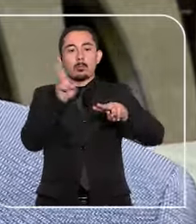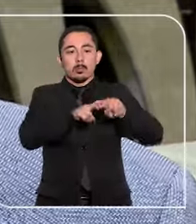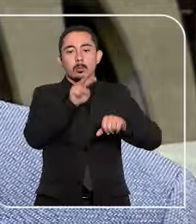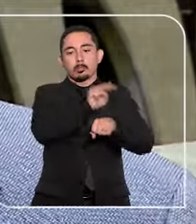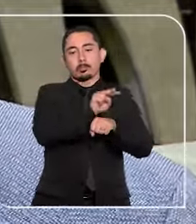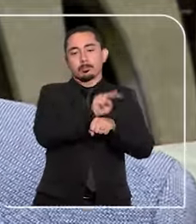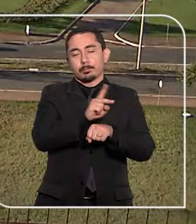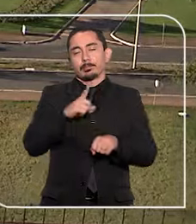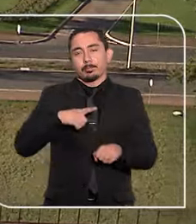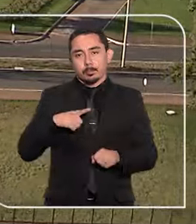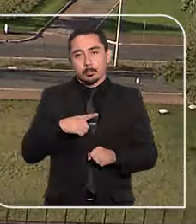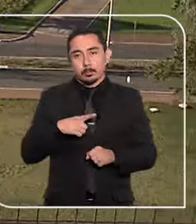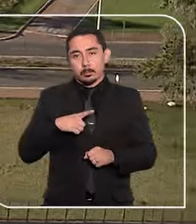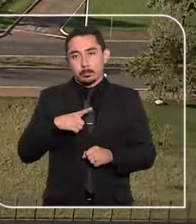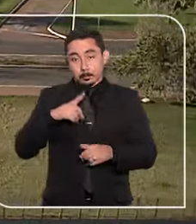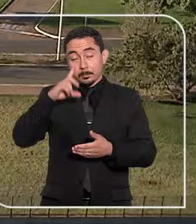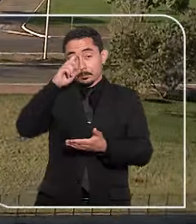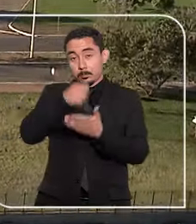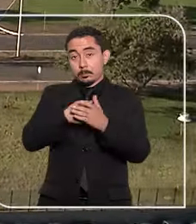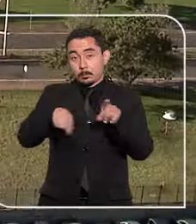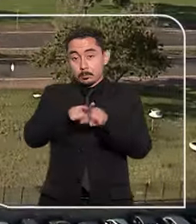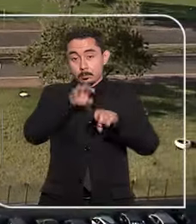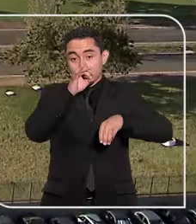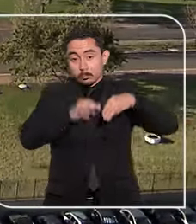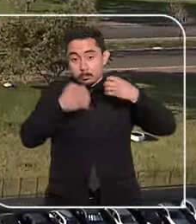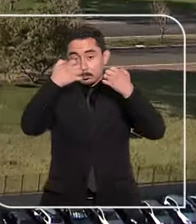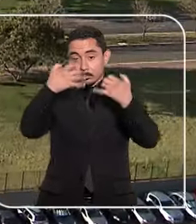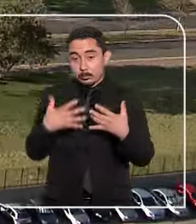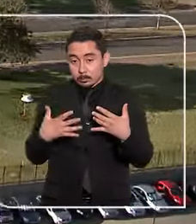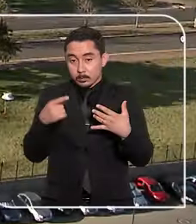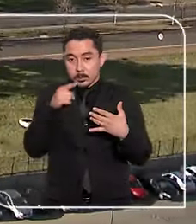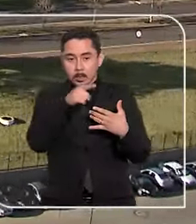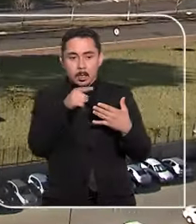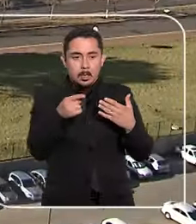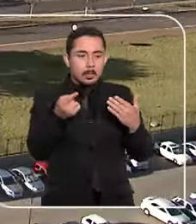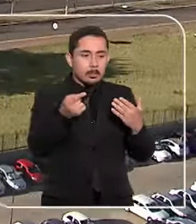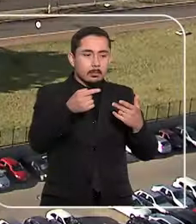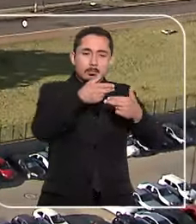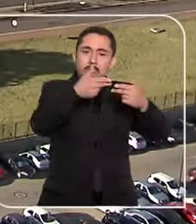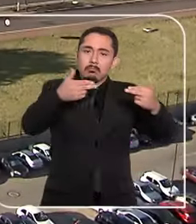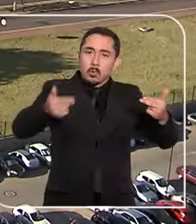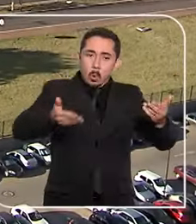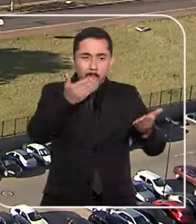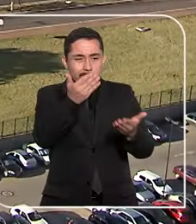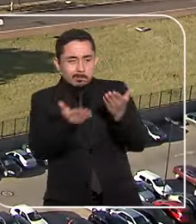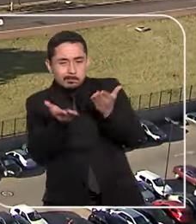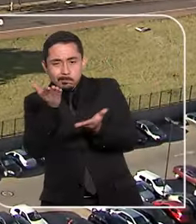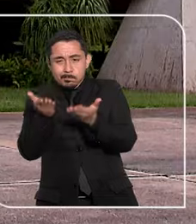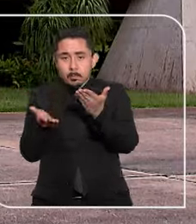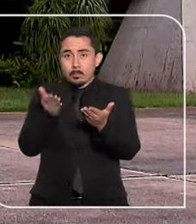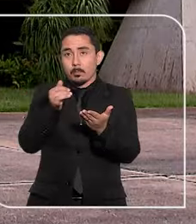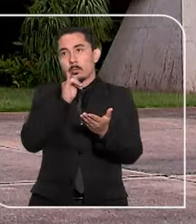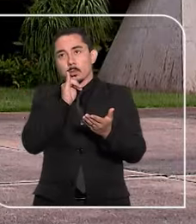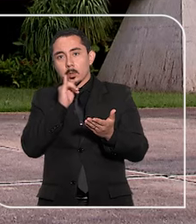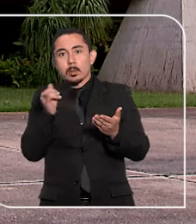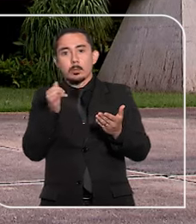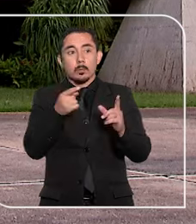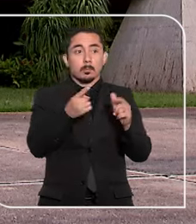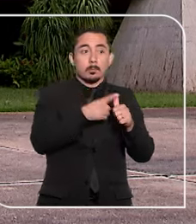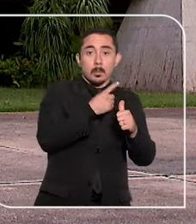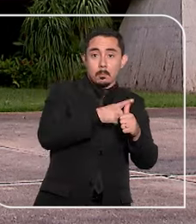prisão preventiva. Na decisão, o ministro também ponderou que eventuais condições subjetivas favoráveis, como